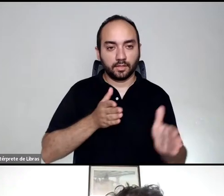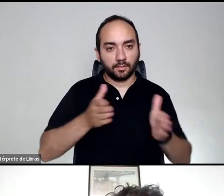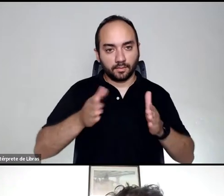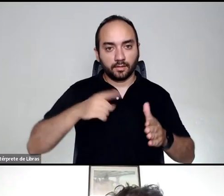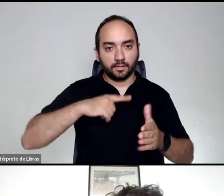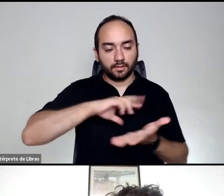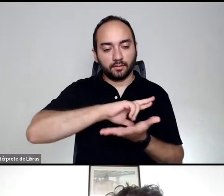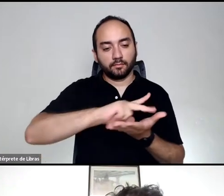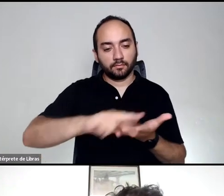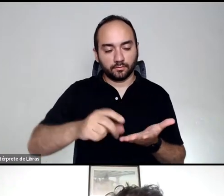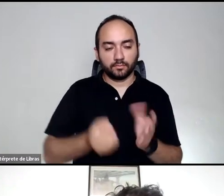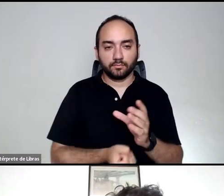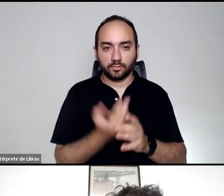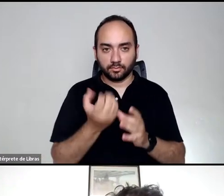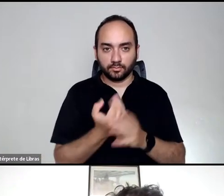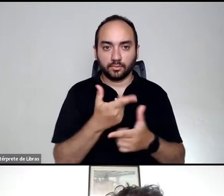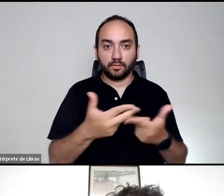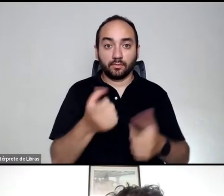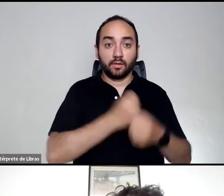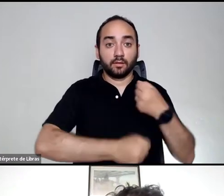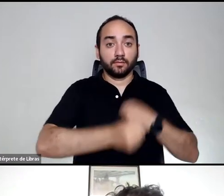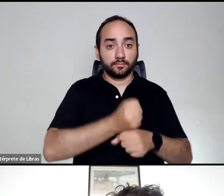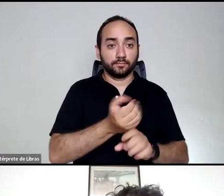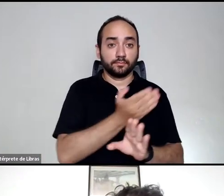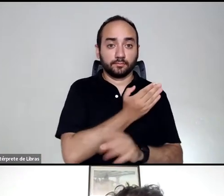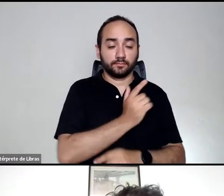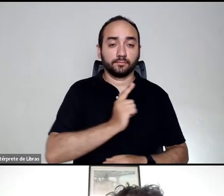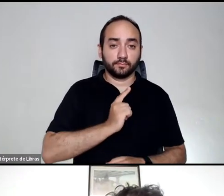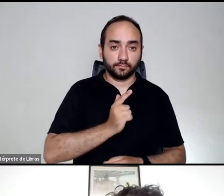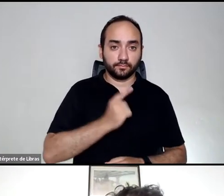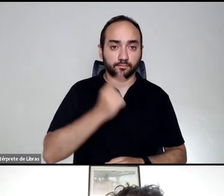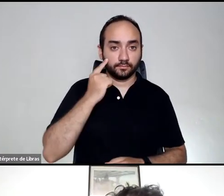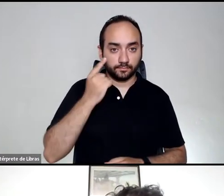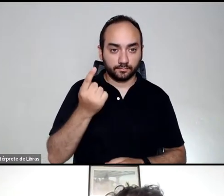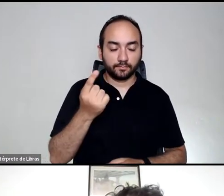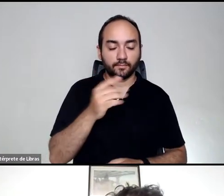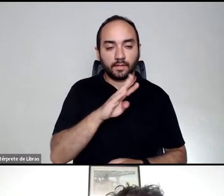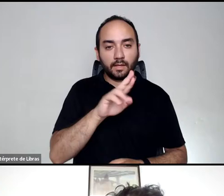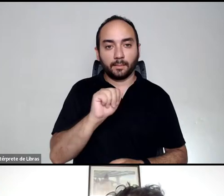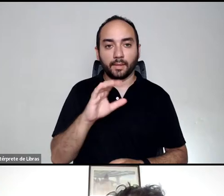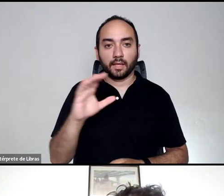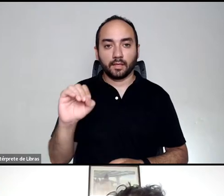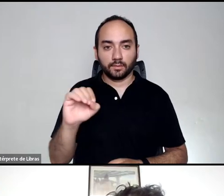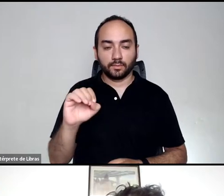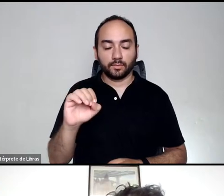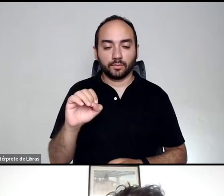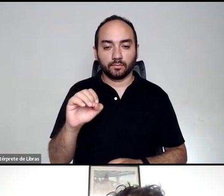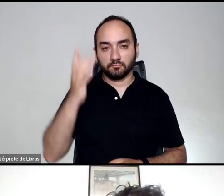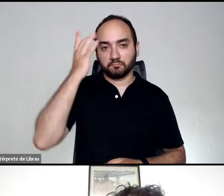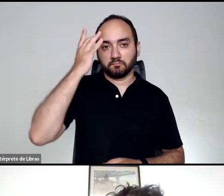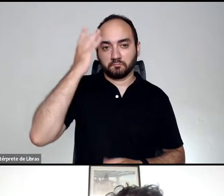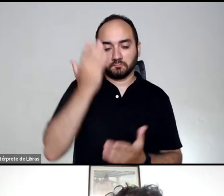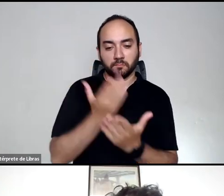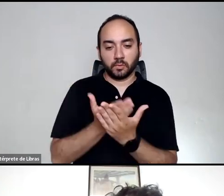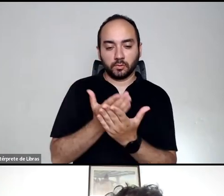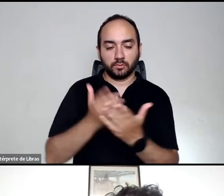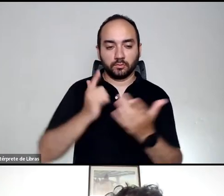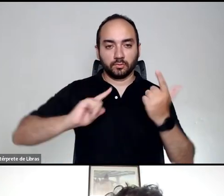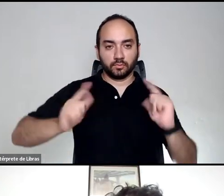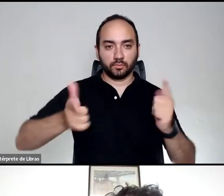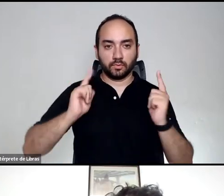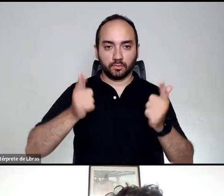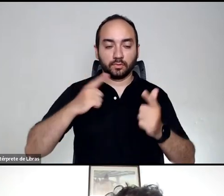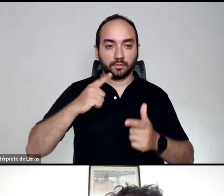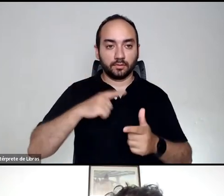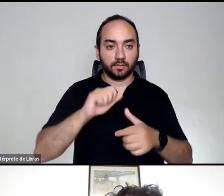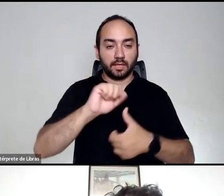indexados, como no ano passado, Traços de Colonialismo Intelectual nos Estudos do Lazer, Recreação